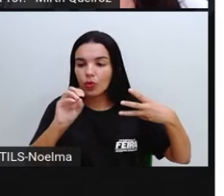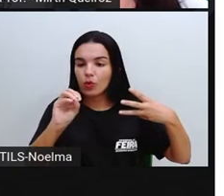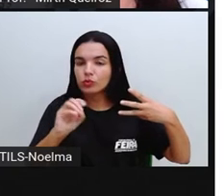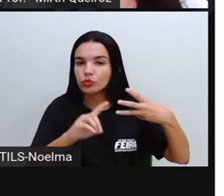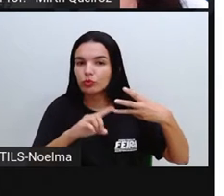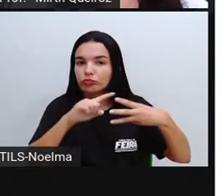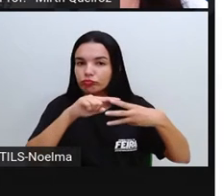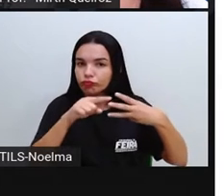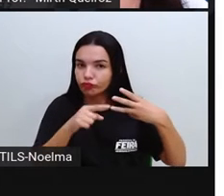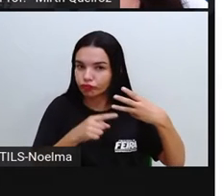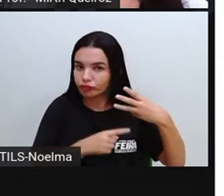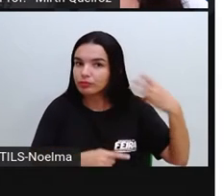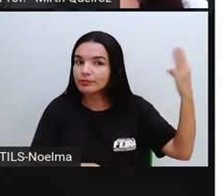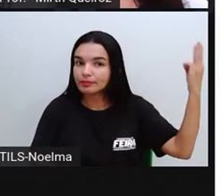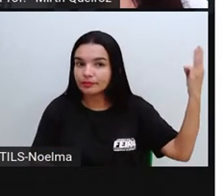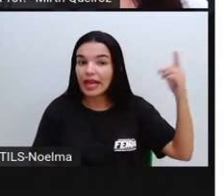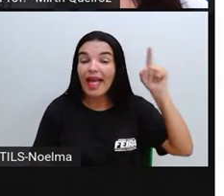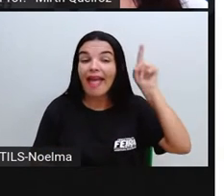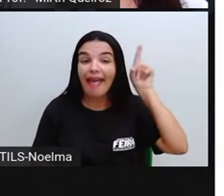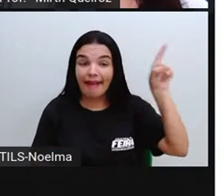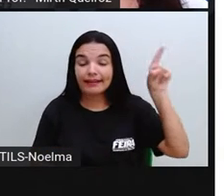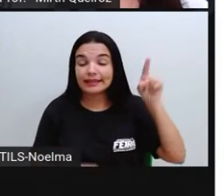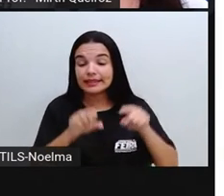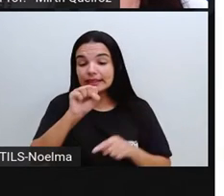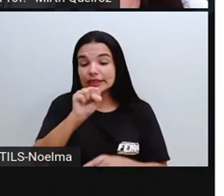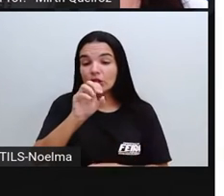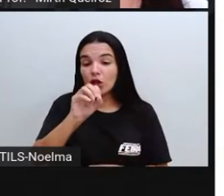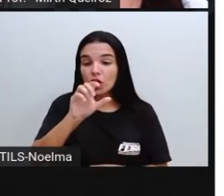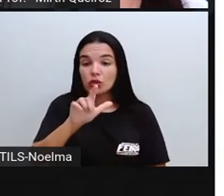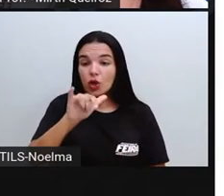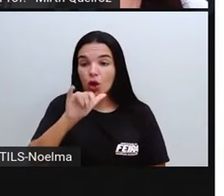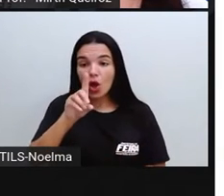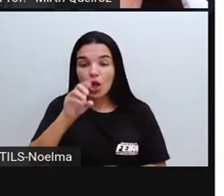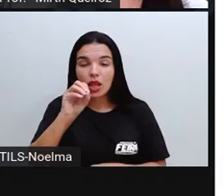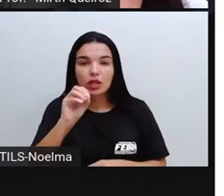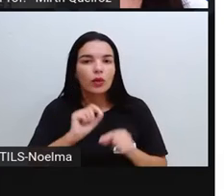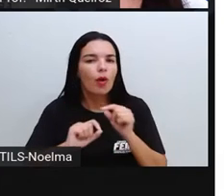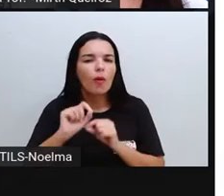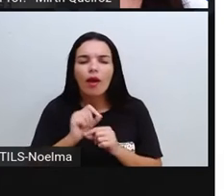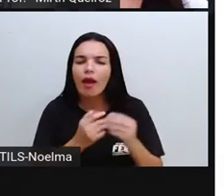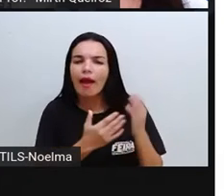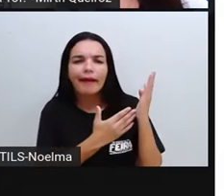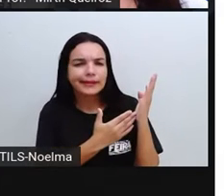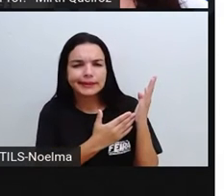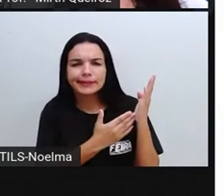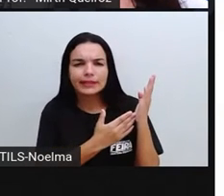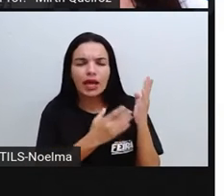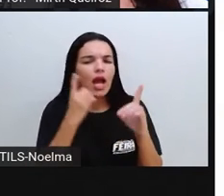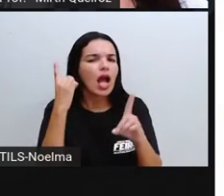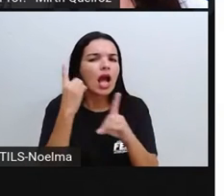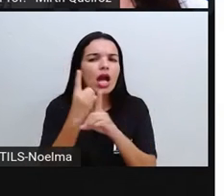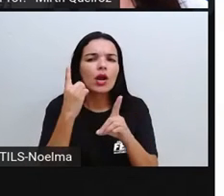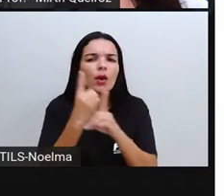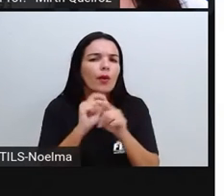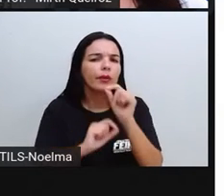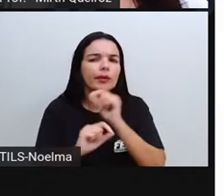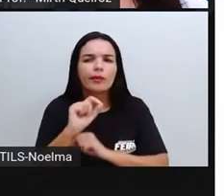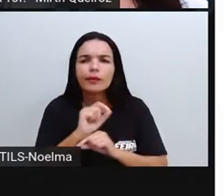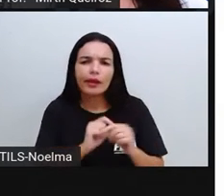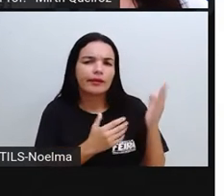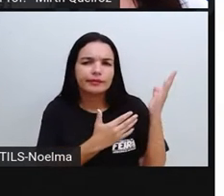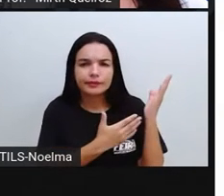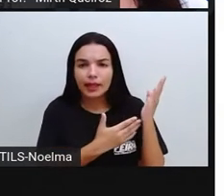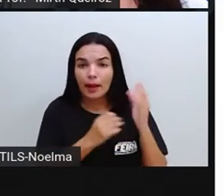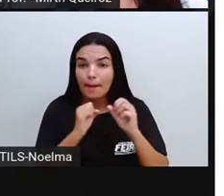como a gente vem falando, ela é uma das poucas substâncias que podem ser encontradas aí, naturalmente, nos três tipos